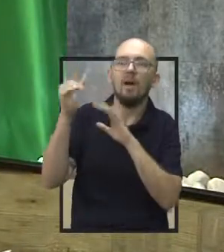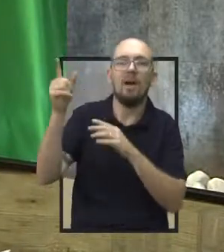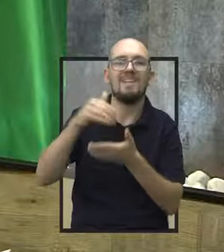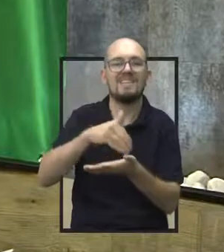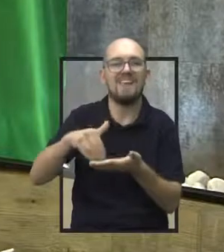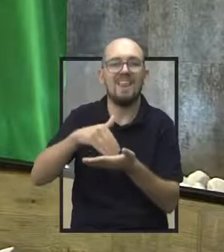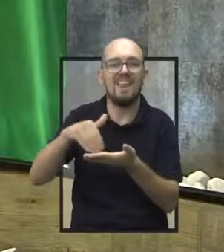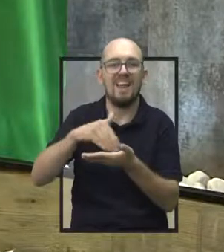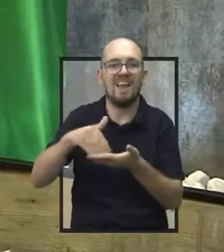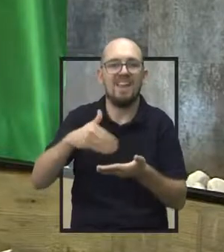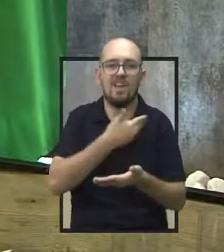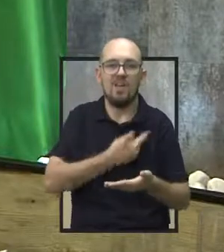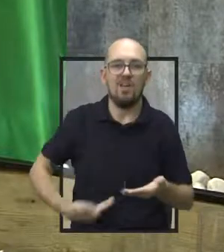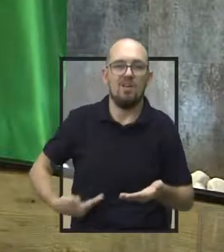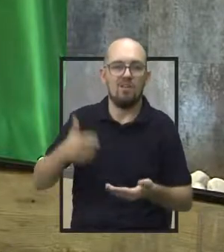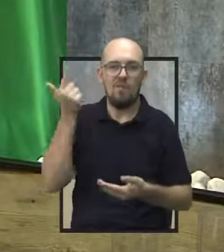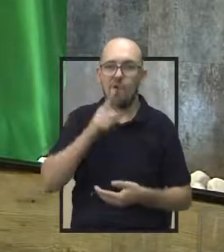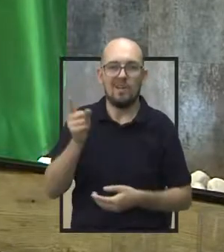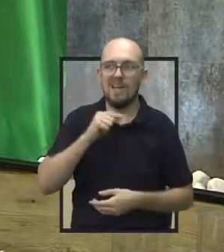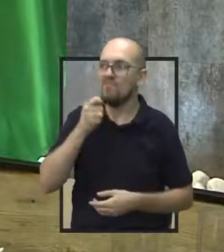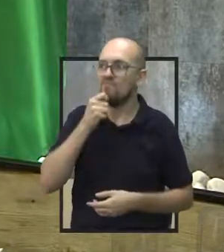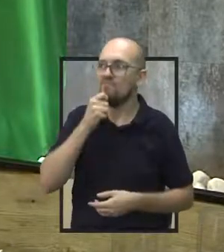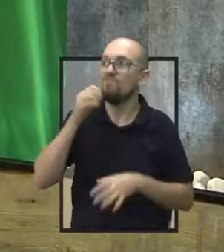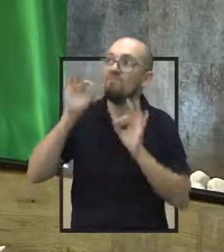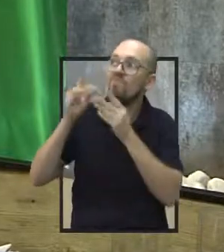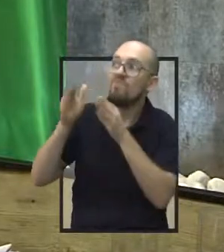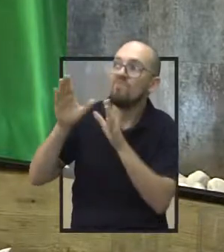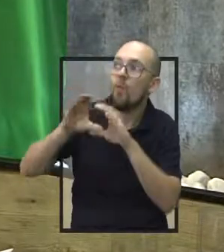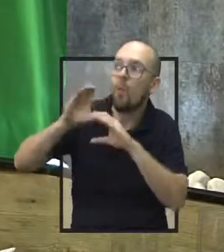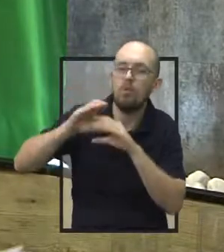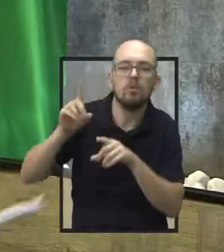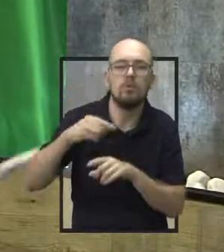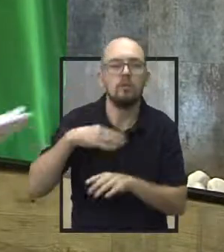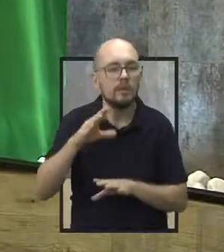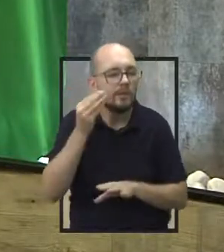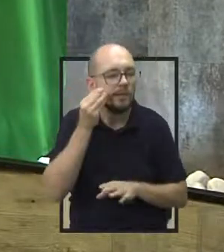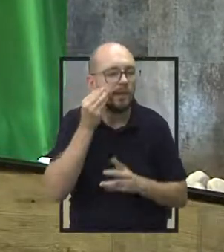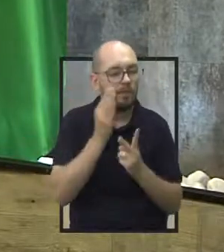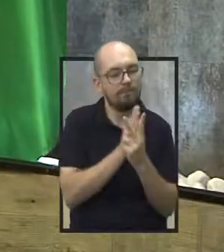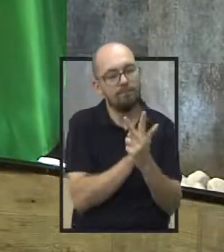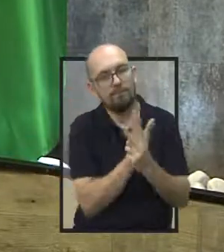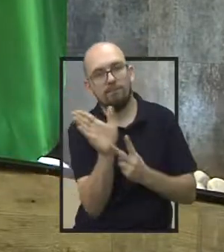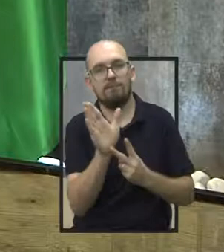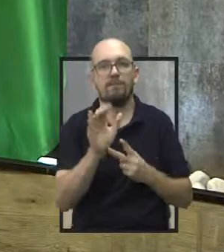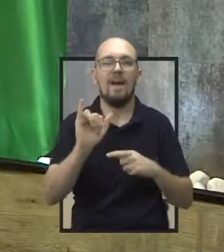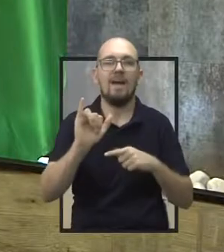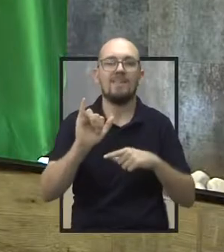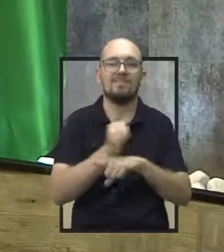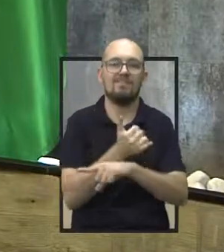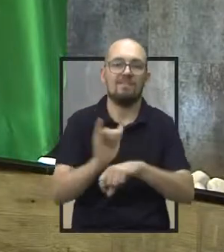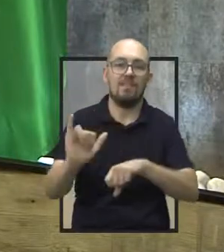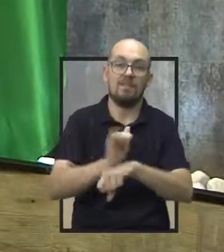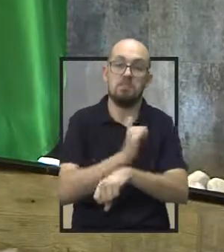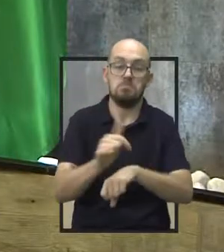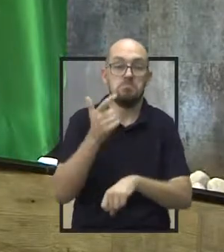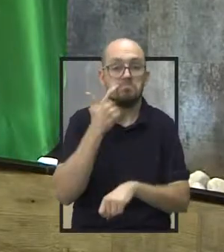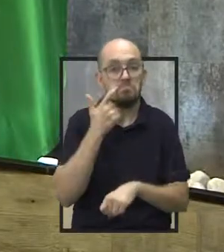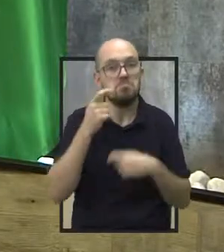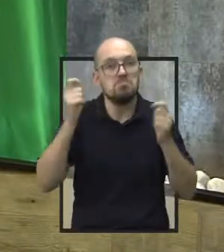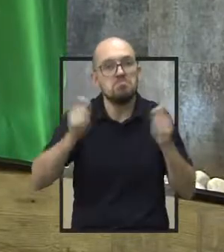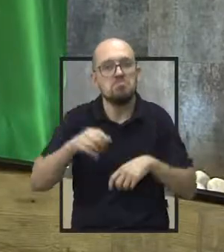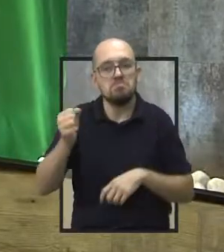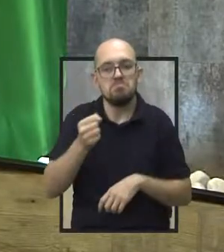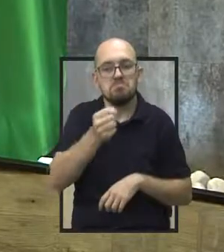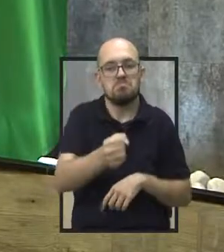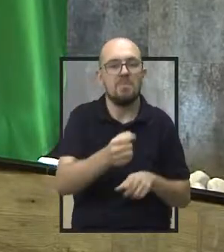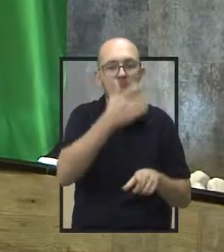Estado, de pessoas para trabalhar ali naquela escola, nós vamos tentar, nesse outro processo, ver se a gente consegue colocar